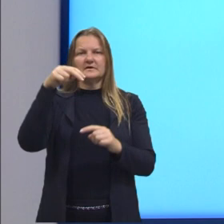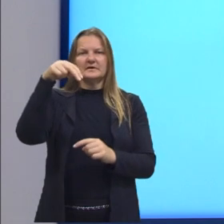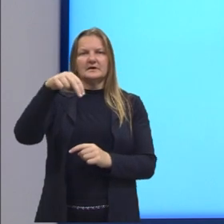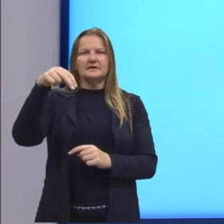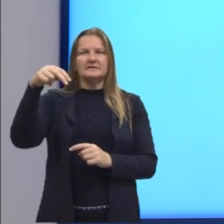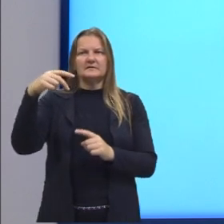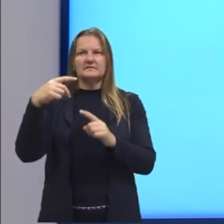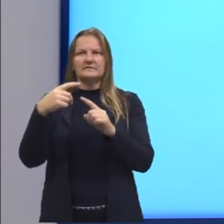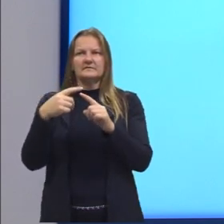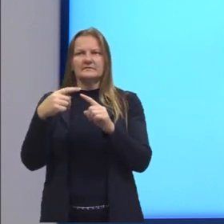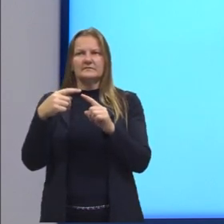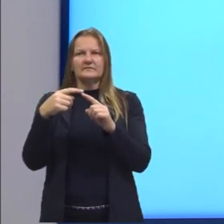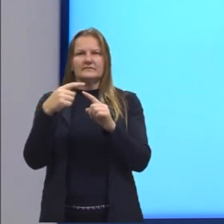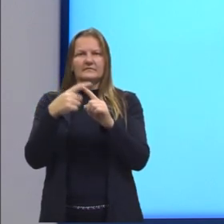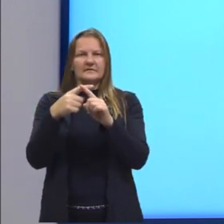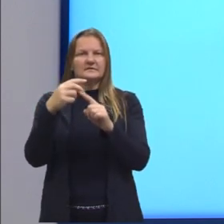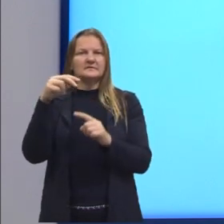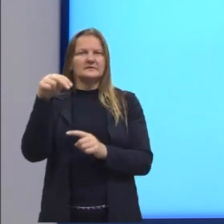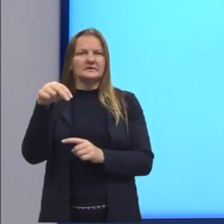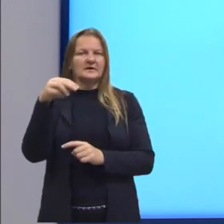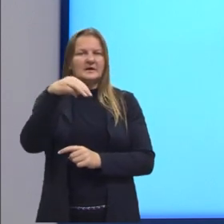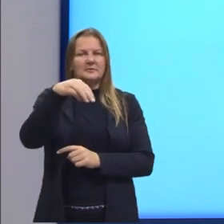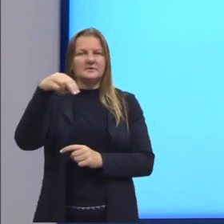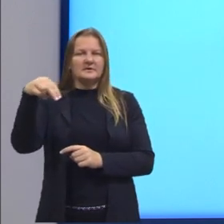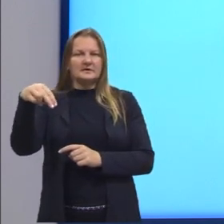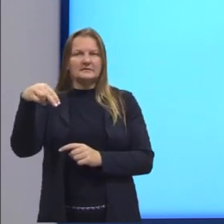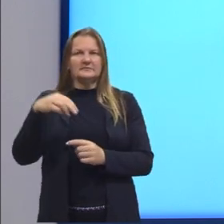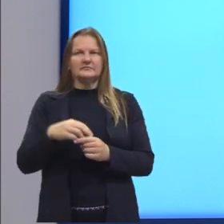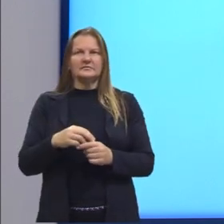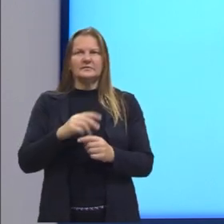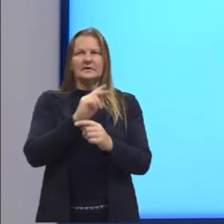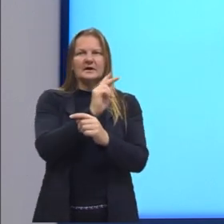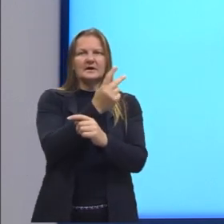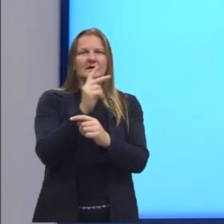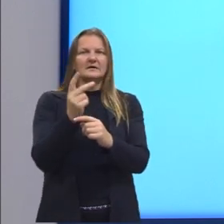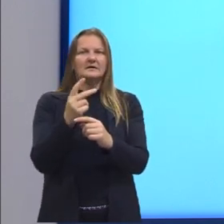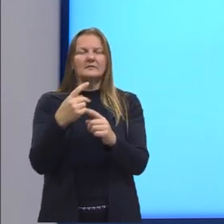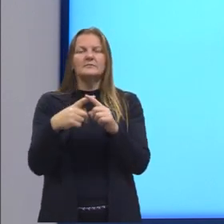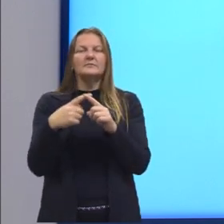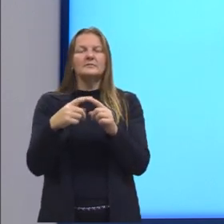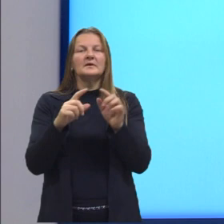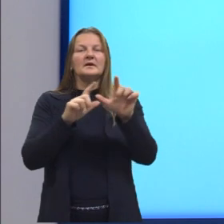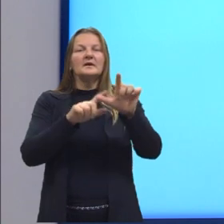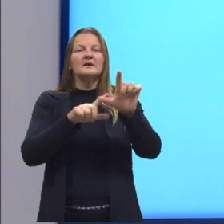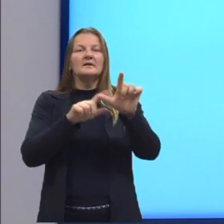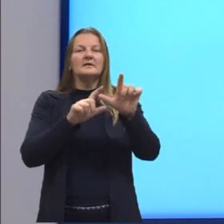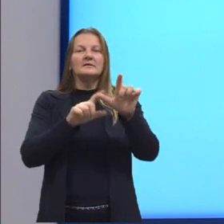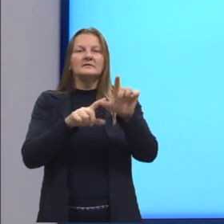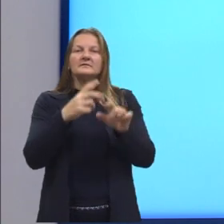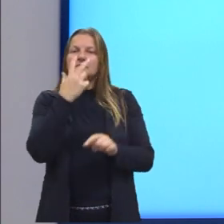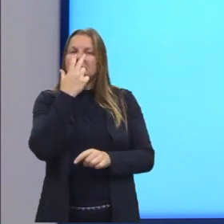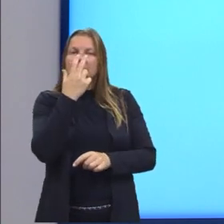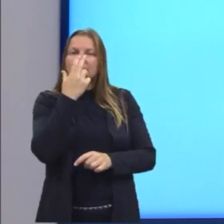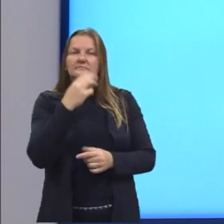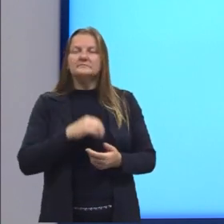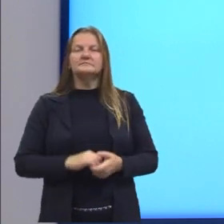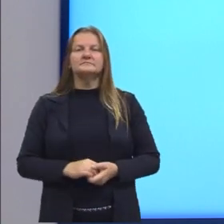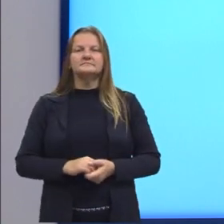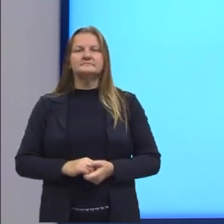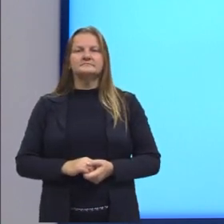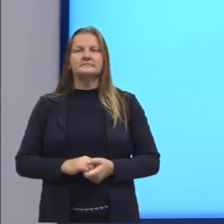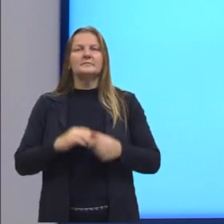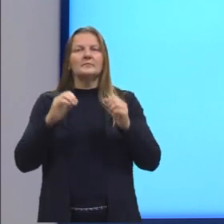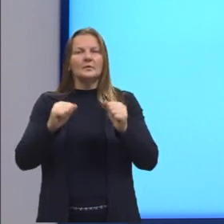N. Aqui, nós temos H vezes H, é a mesma letrinha. Então, nós podemos representar utilizando